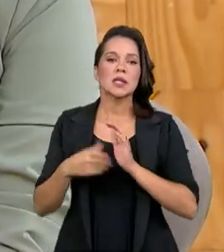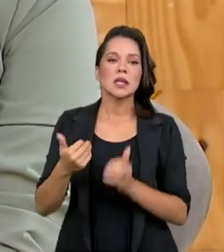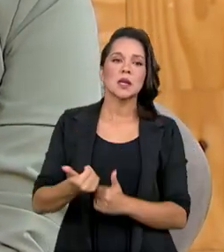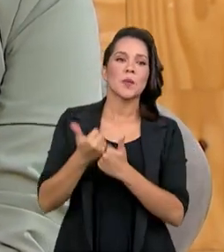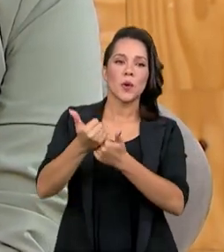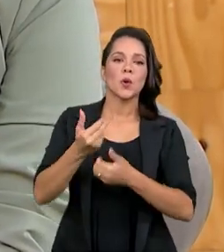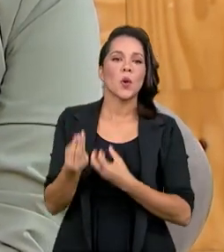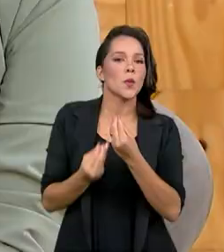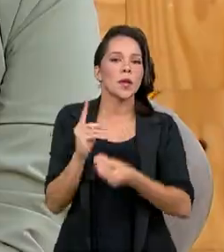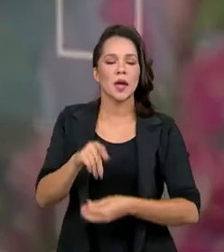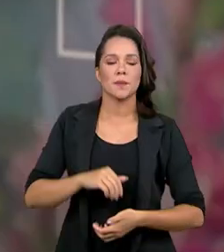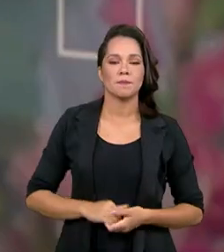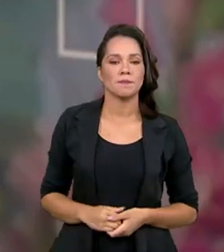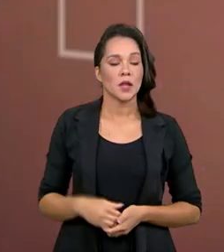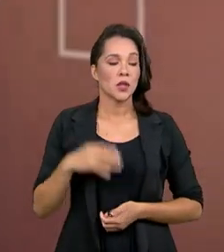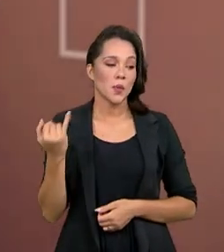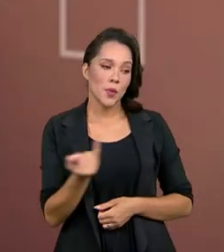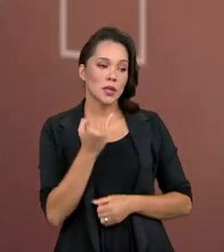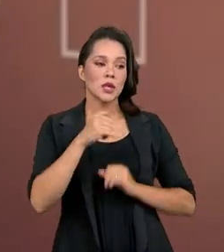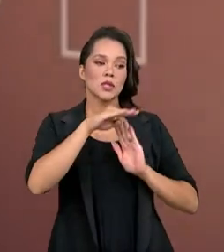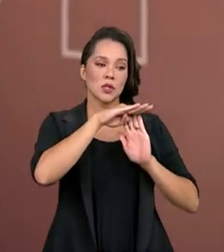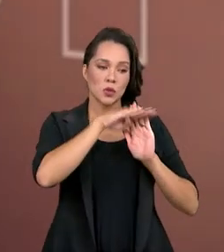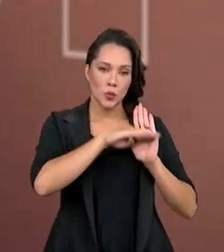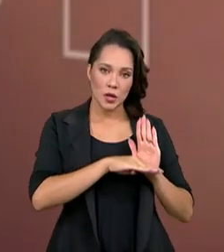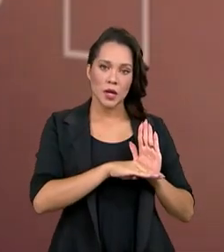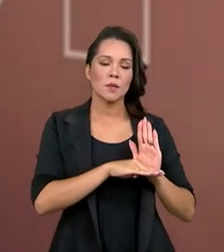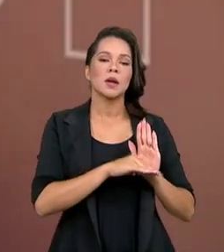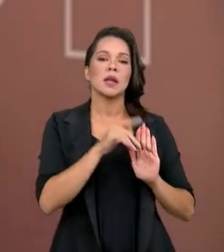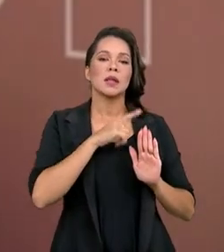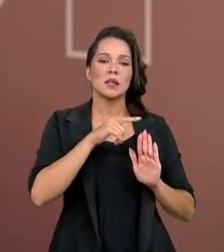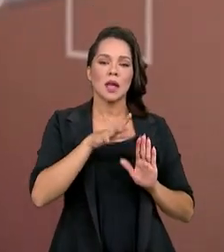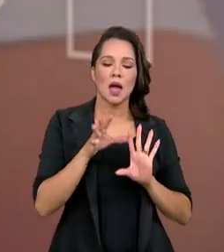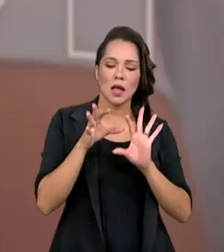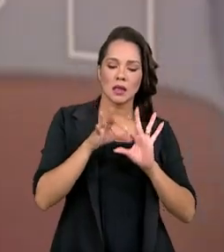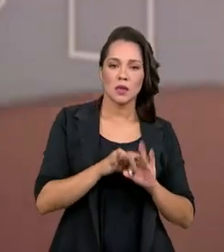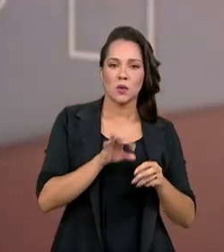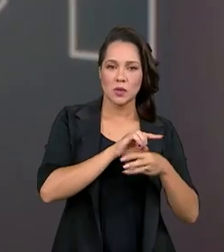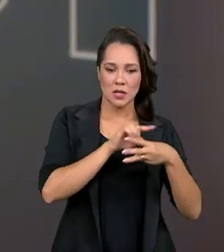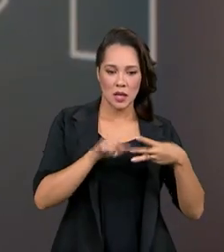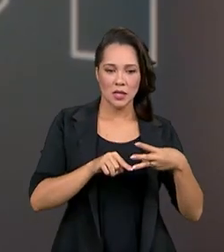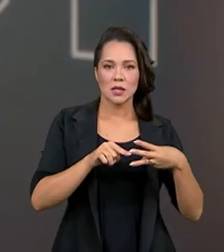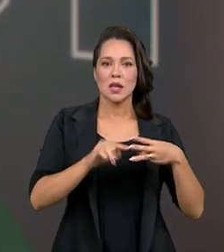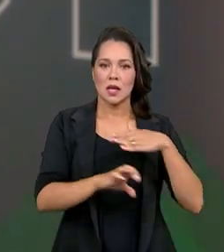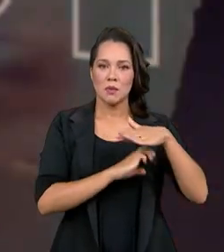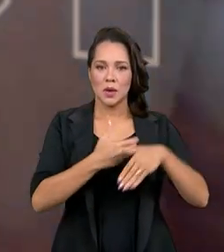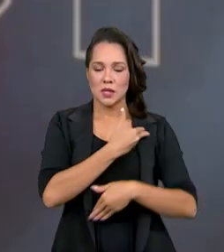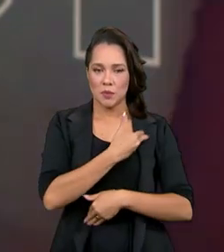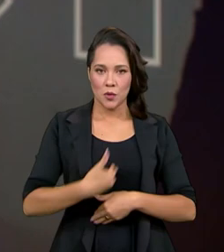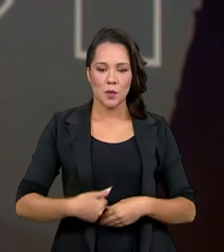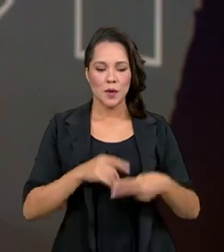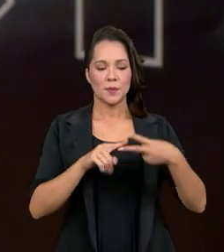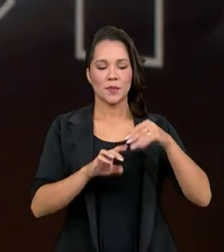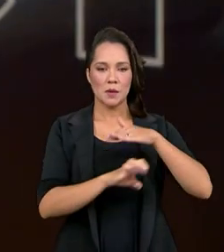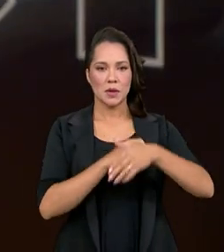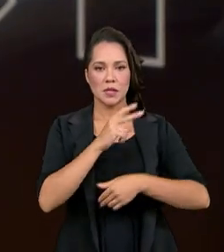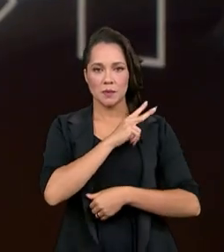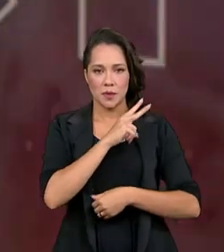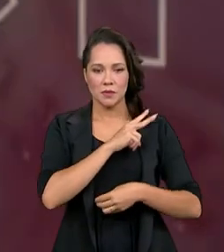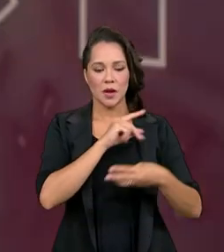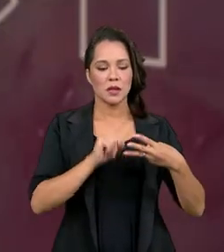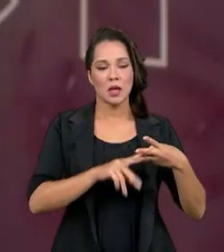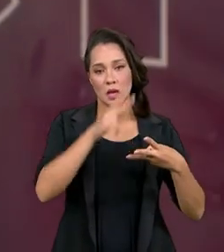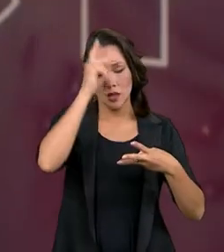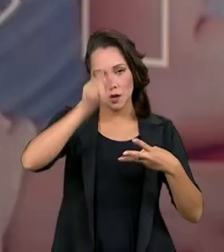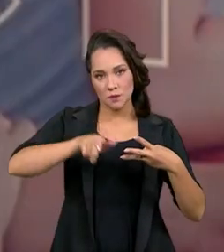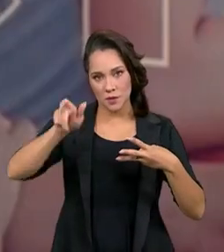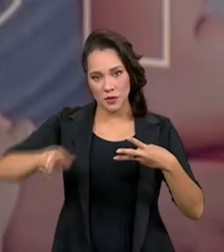apoio? É fundamental dentro do programa A TRIAD, setor público, privado e sociedade civil. A gente trabalha em todas as nossas iniciativas